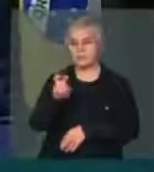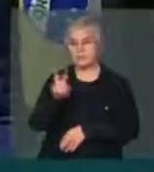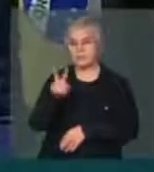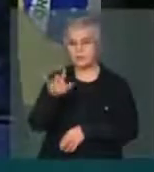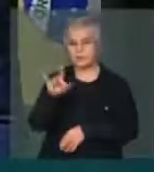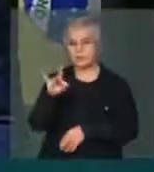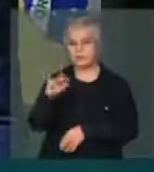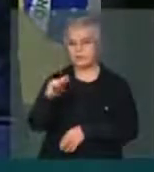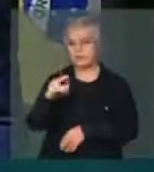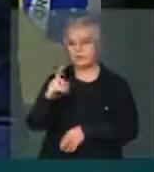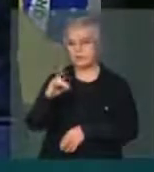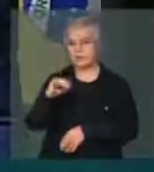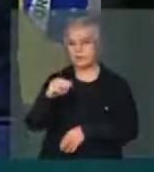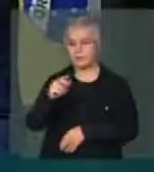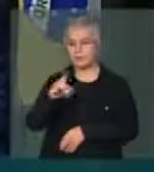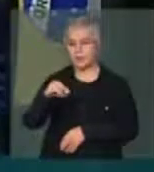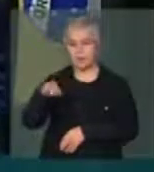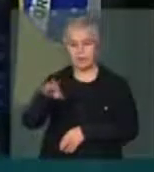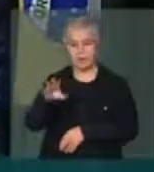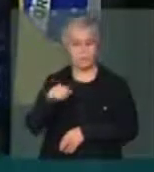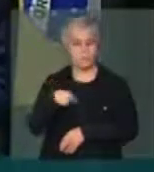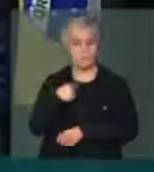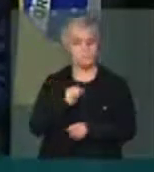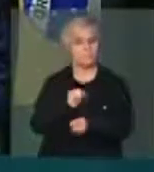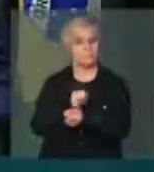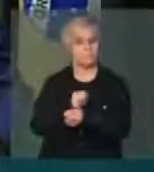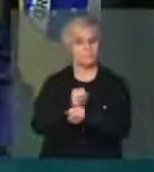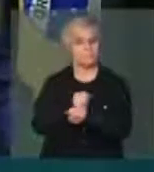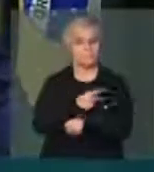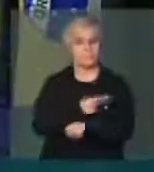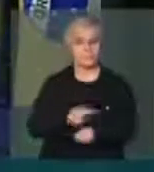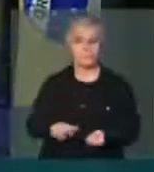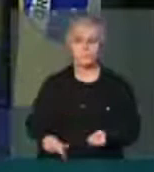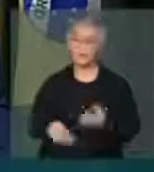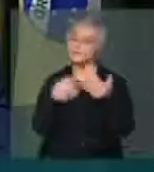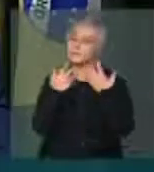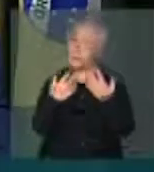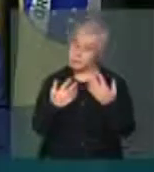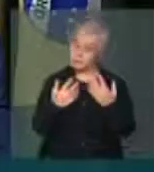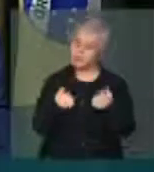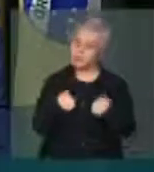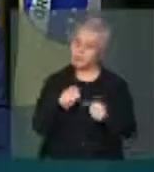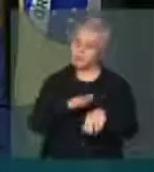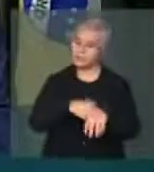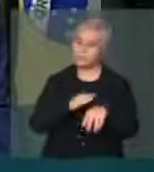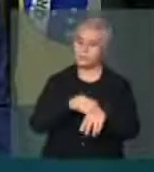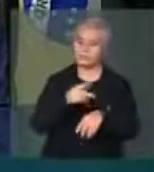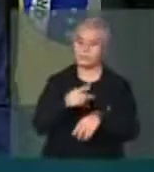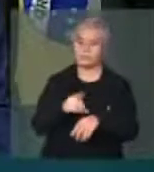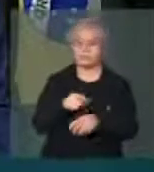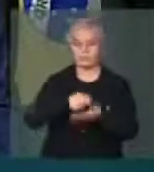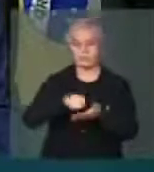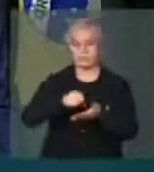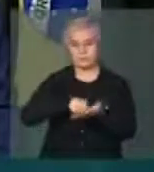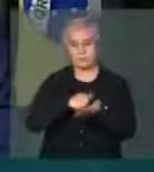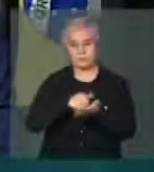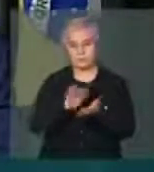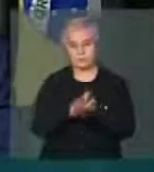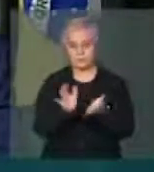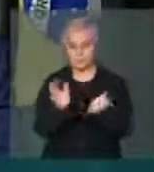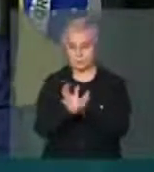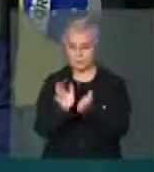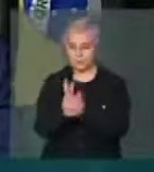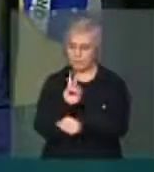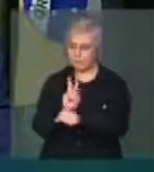República mais uma vez não descumpra a sua promessa. Aqueles que estão em